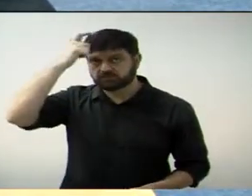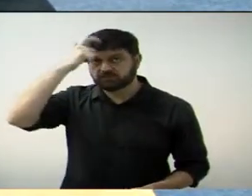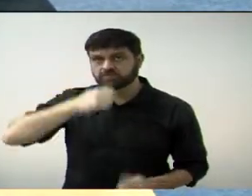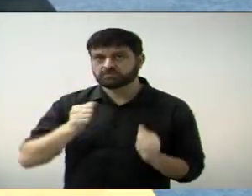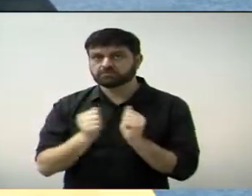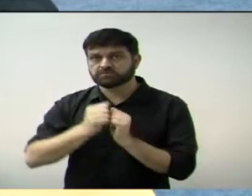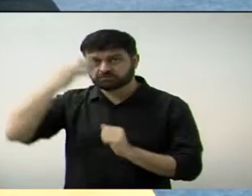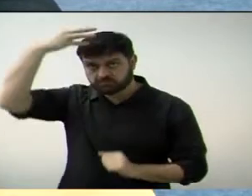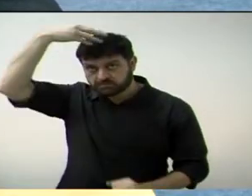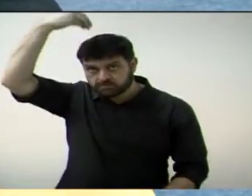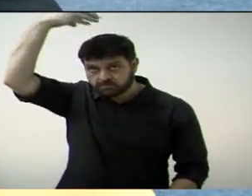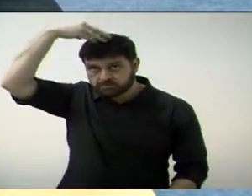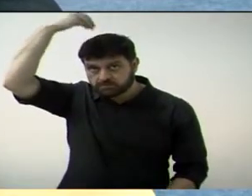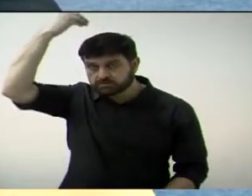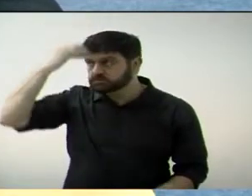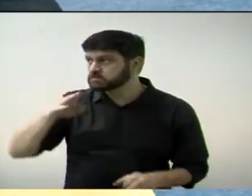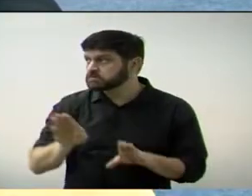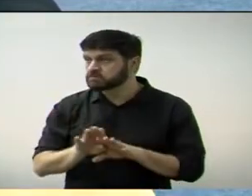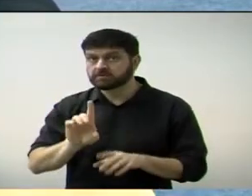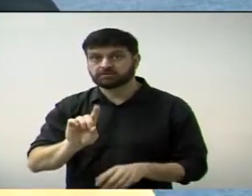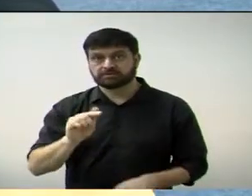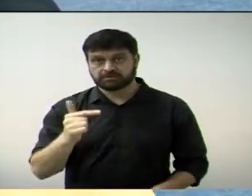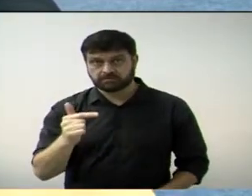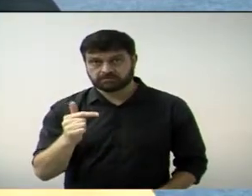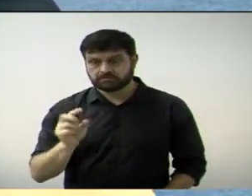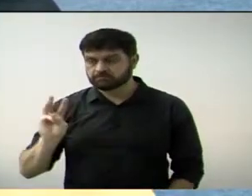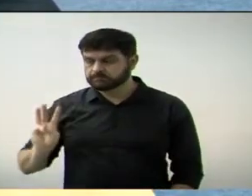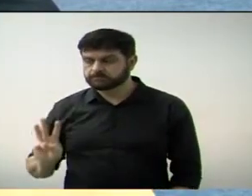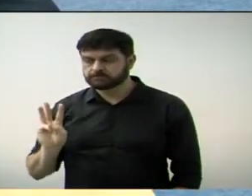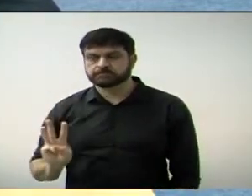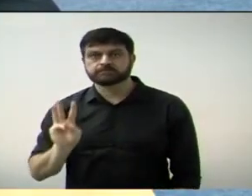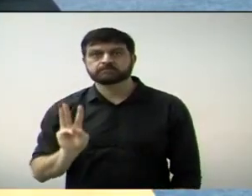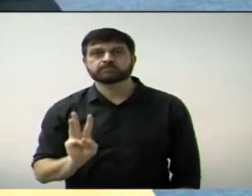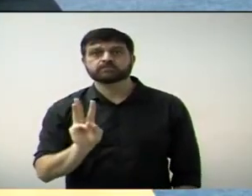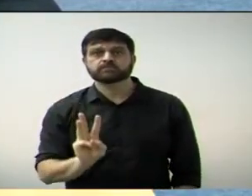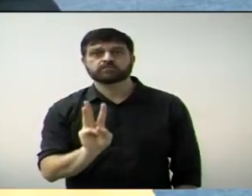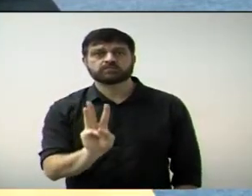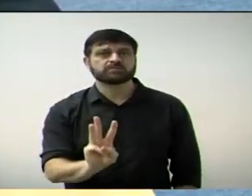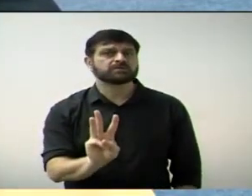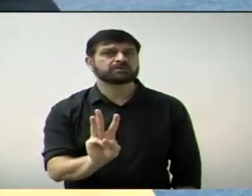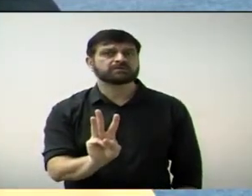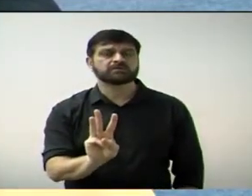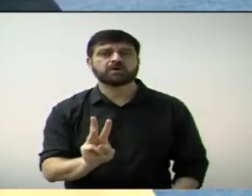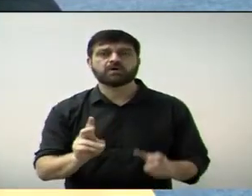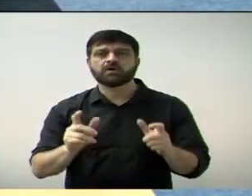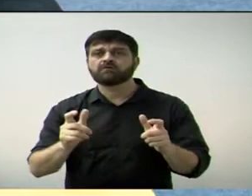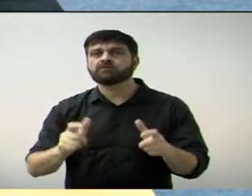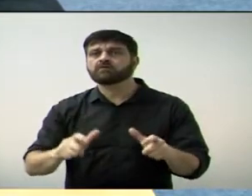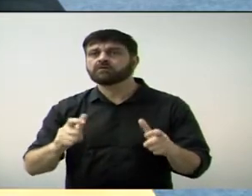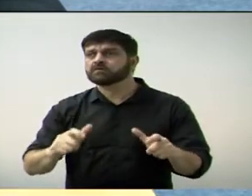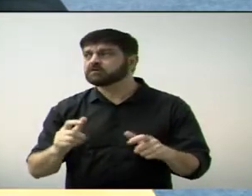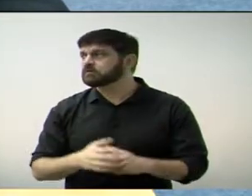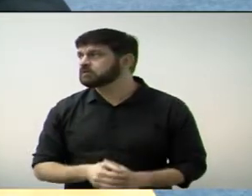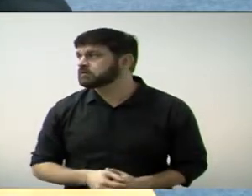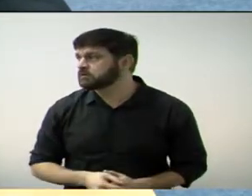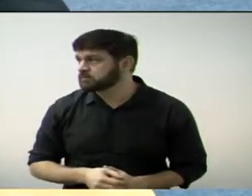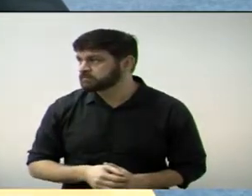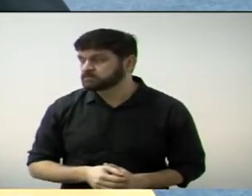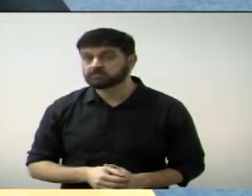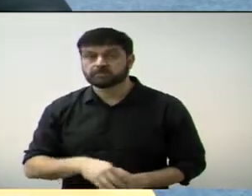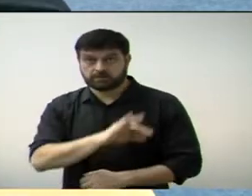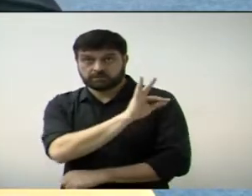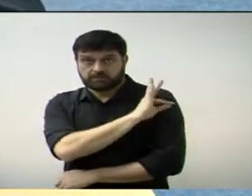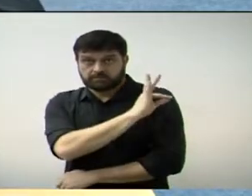Xandinho, o vereador D2, esteve lá no plenário Carlos Tontoli, na